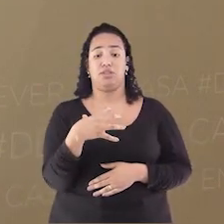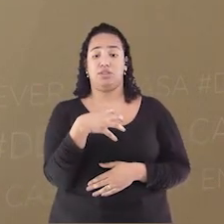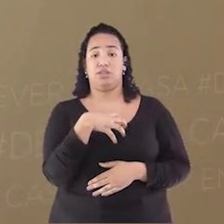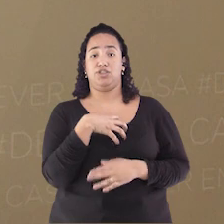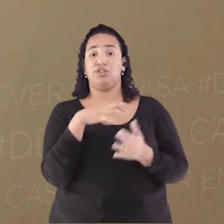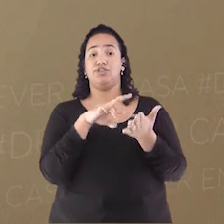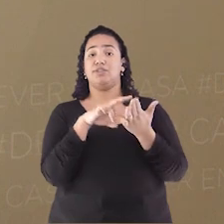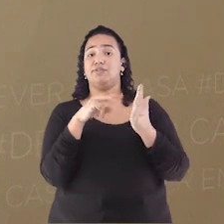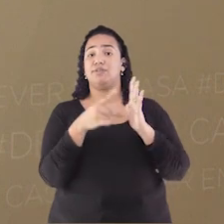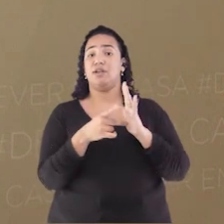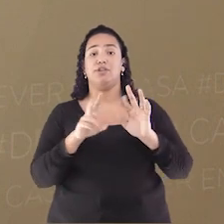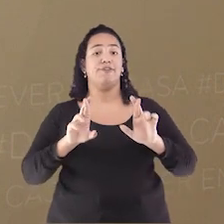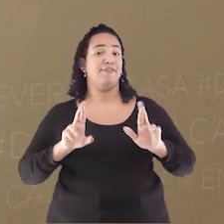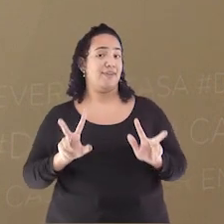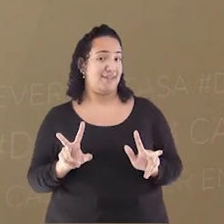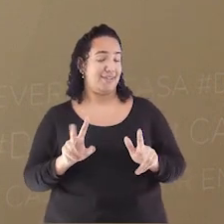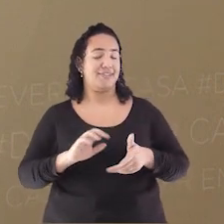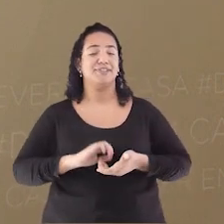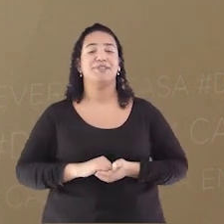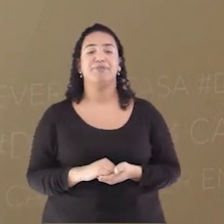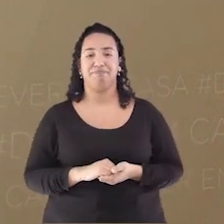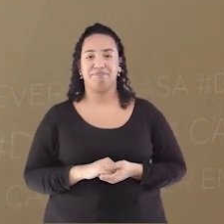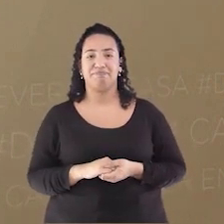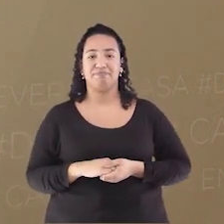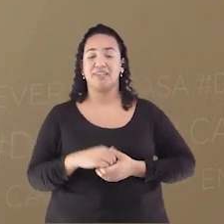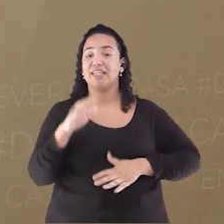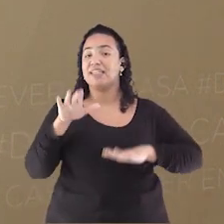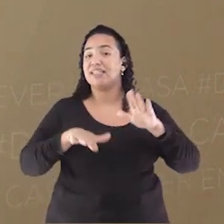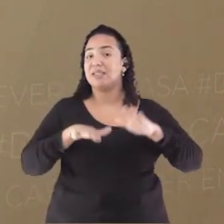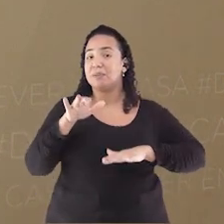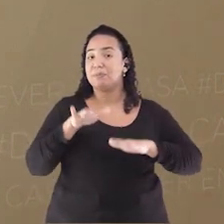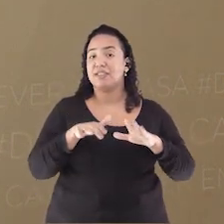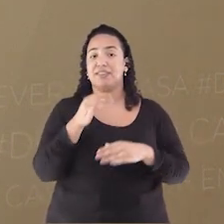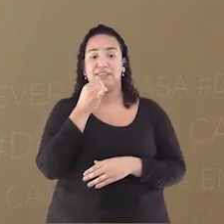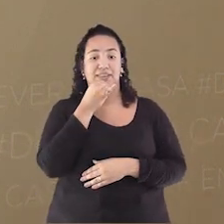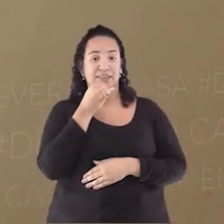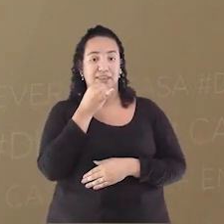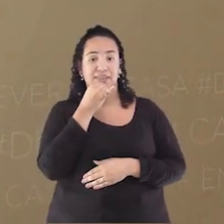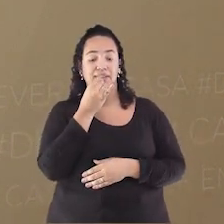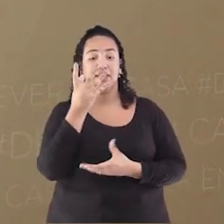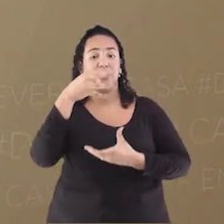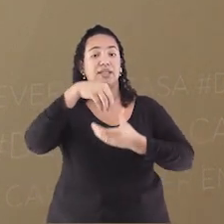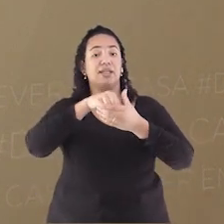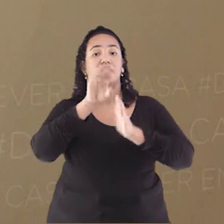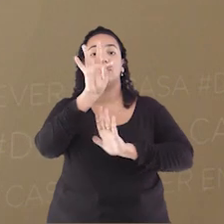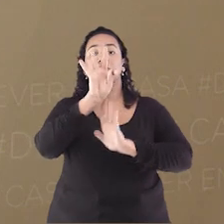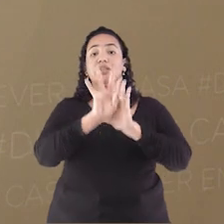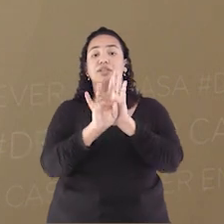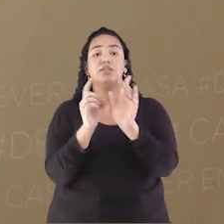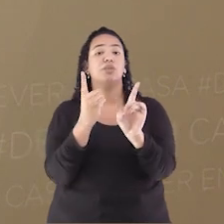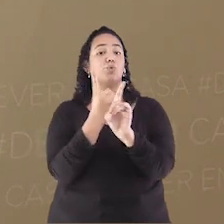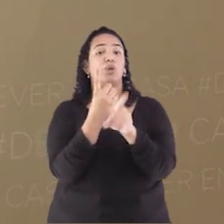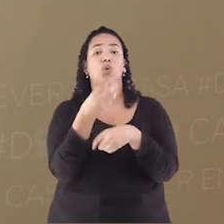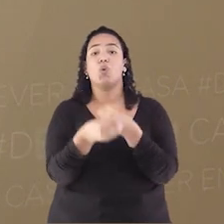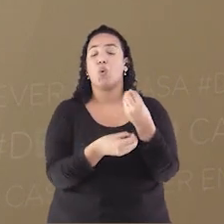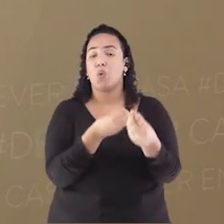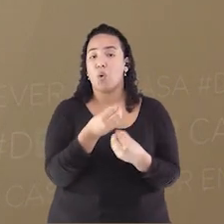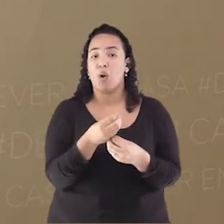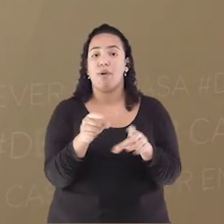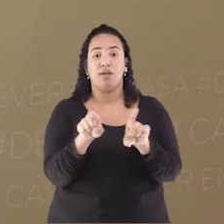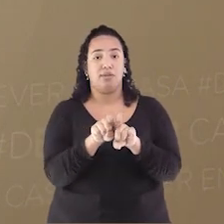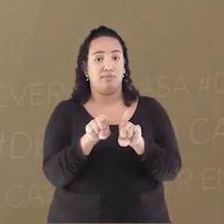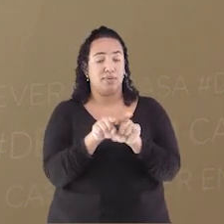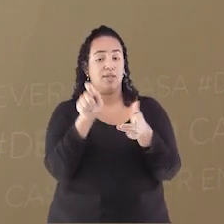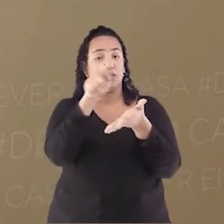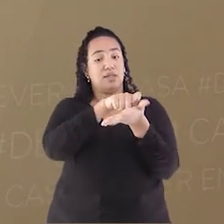Totalmente diferentes Dependendo de onde elas são empregadas no texto Que são escritas